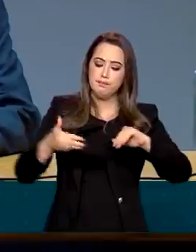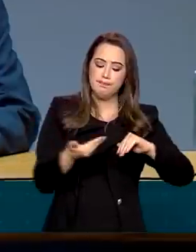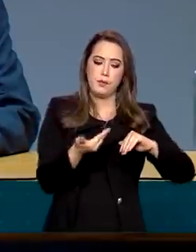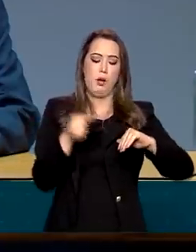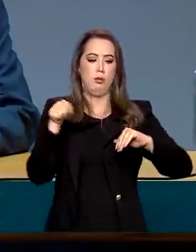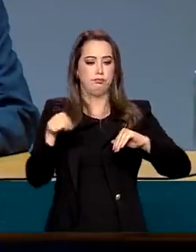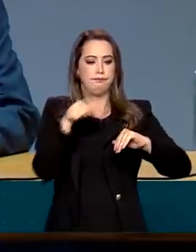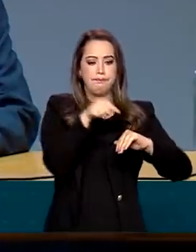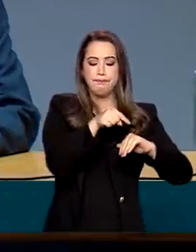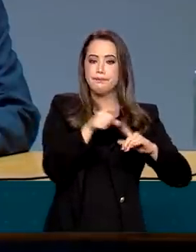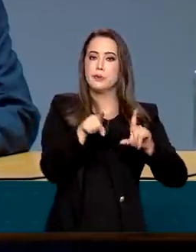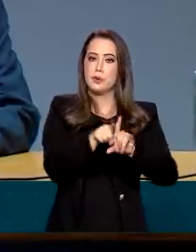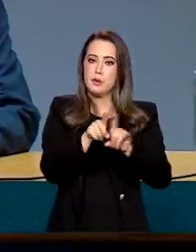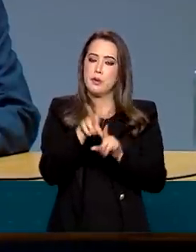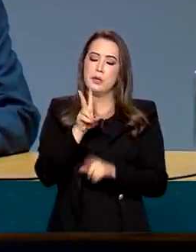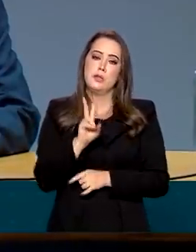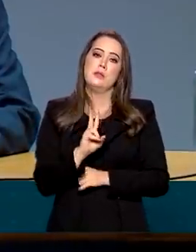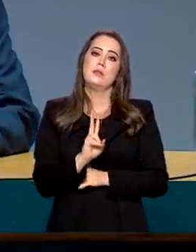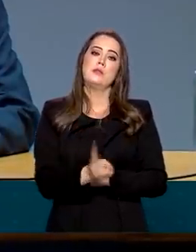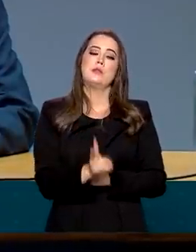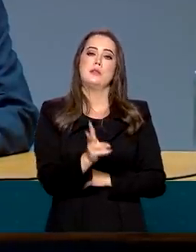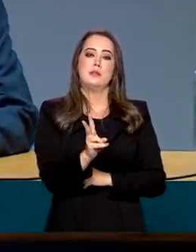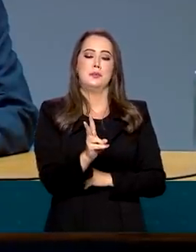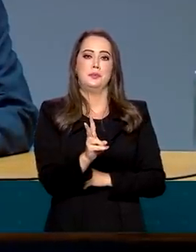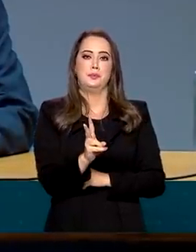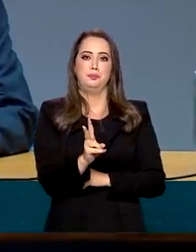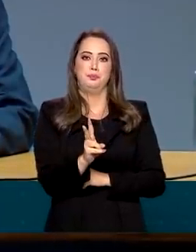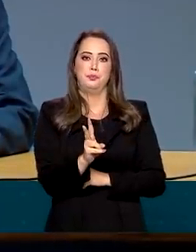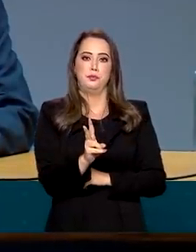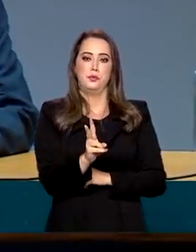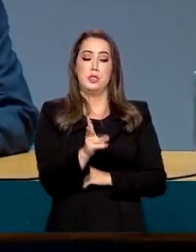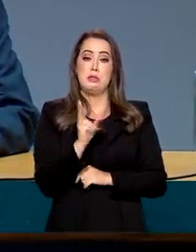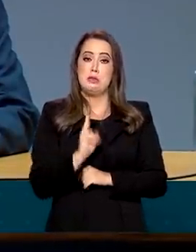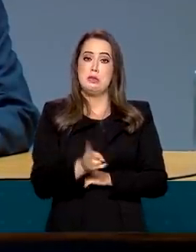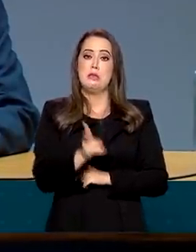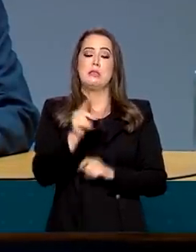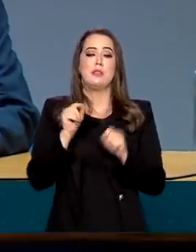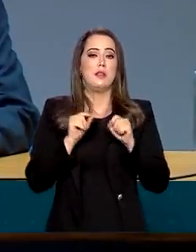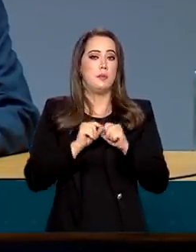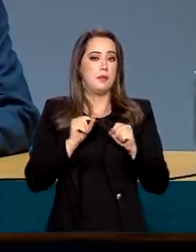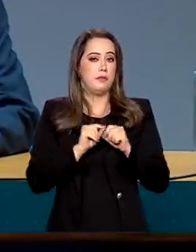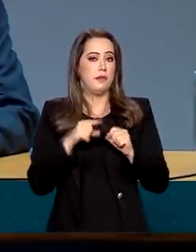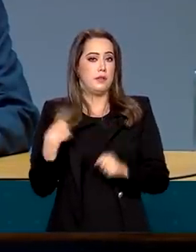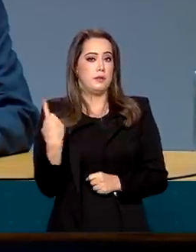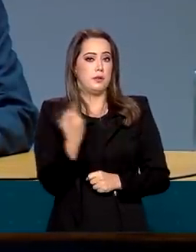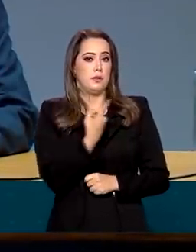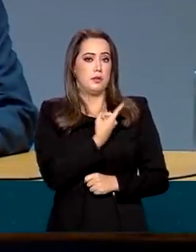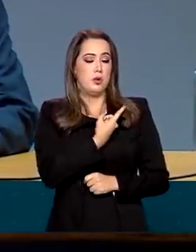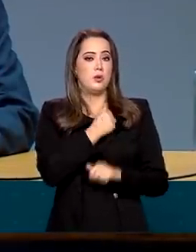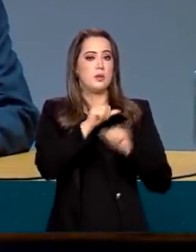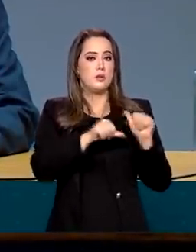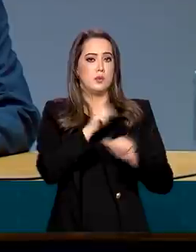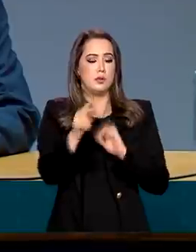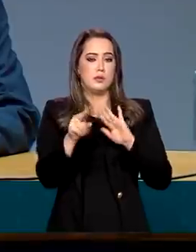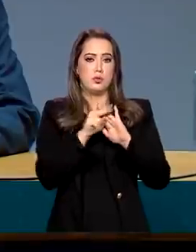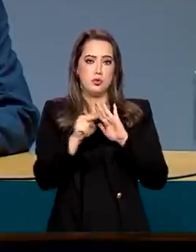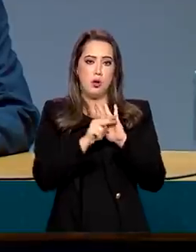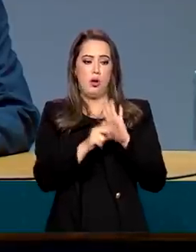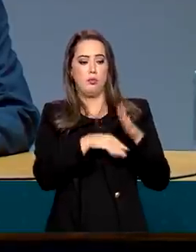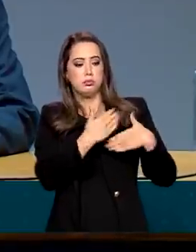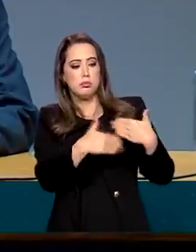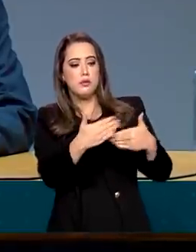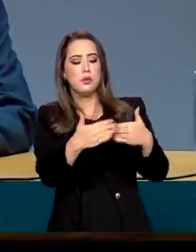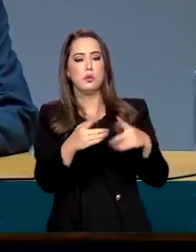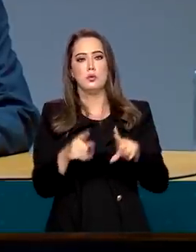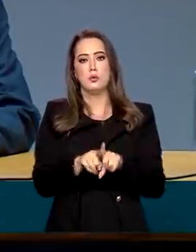Senado, que tem feito com que as reformas caminhem. Como ontem, por